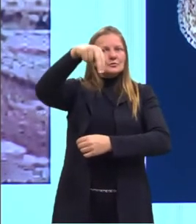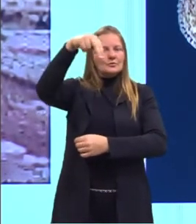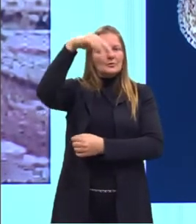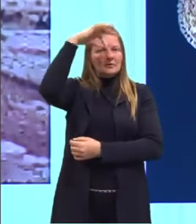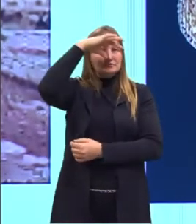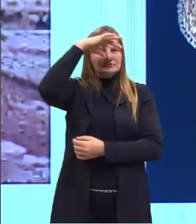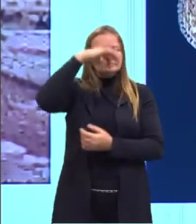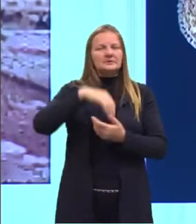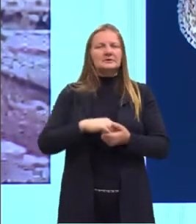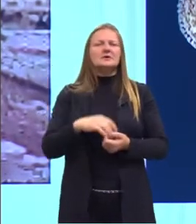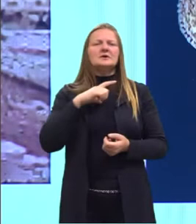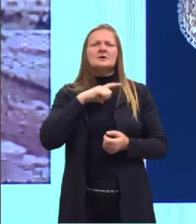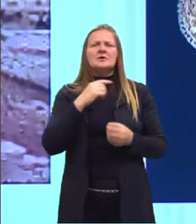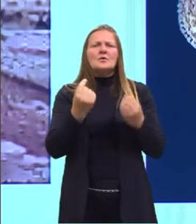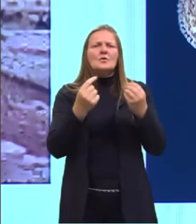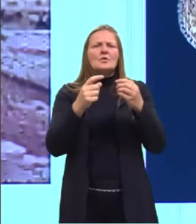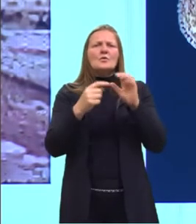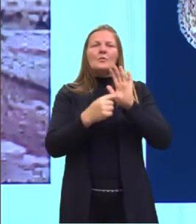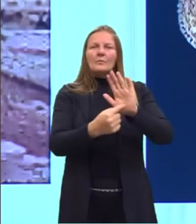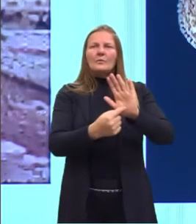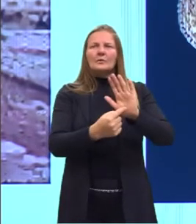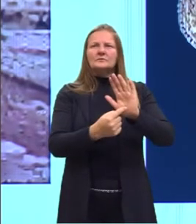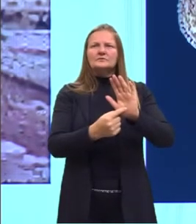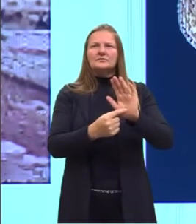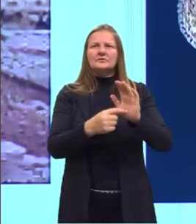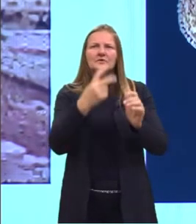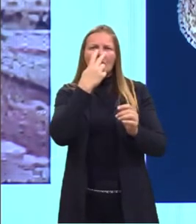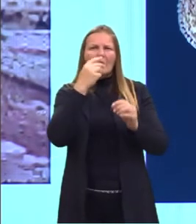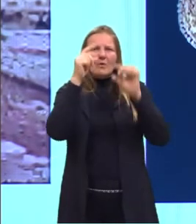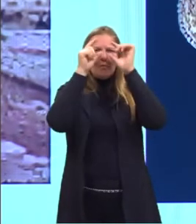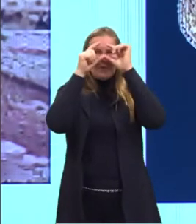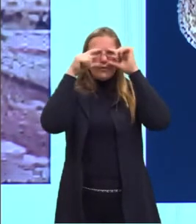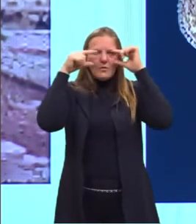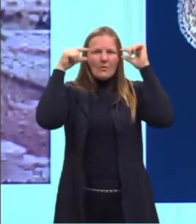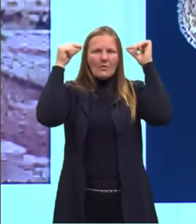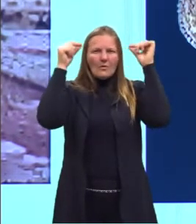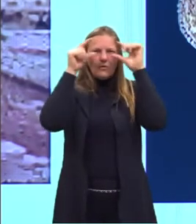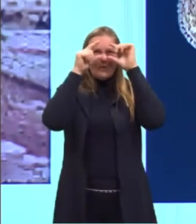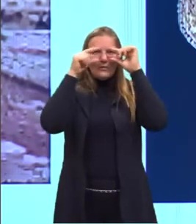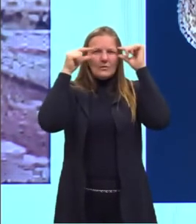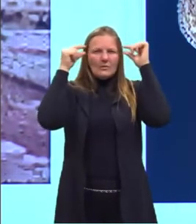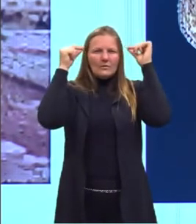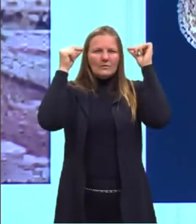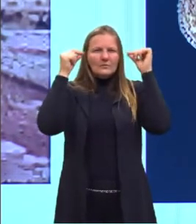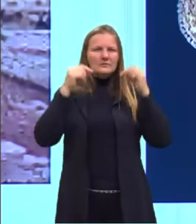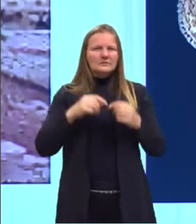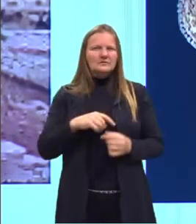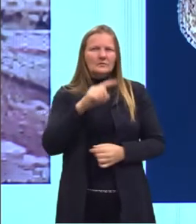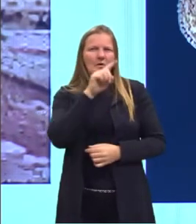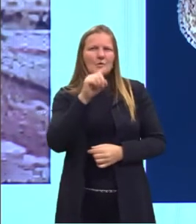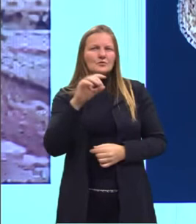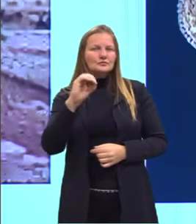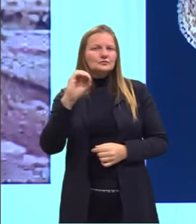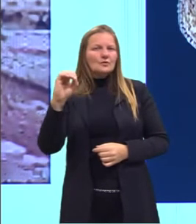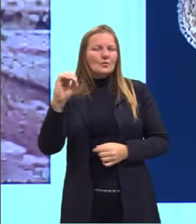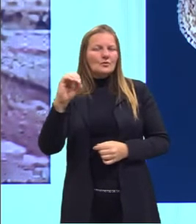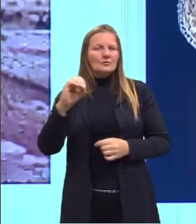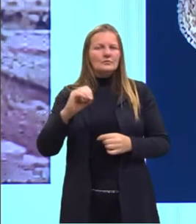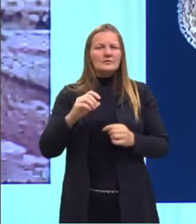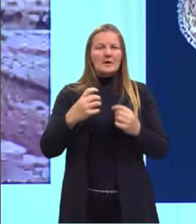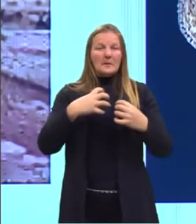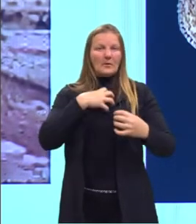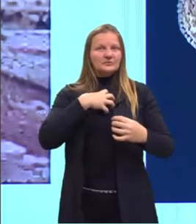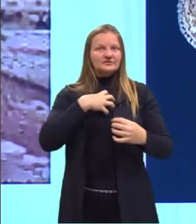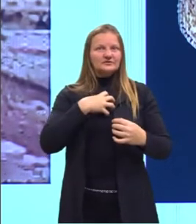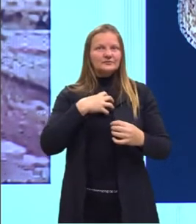que aparece com vasos zoomórficos, que significa aquilo que nós